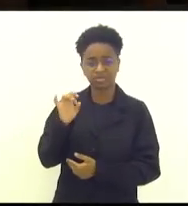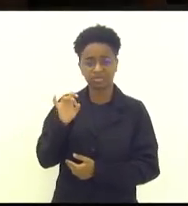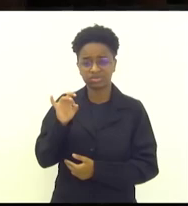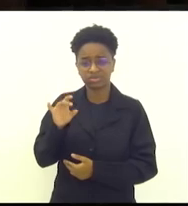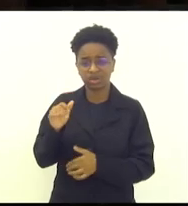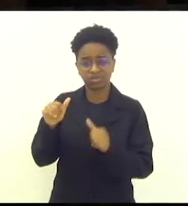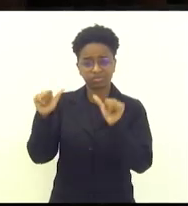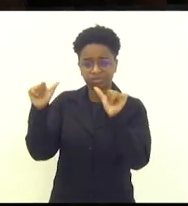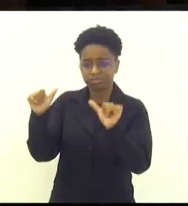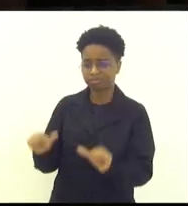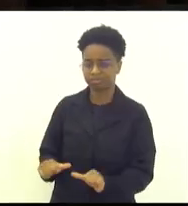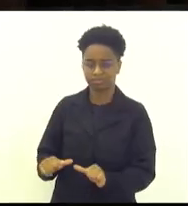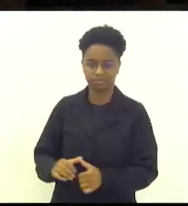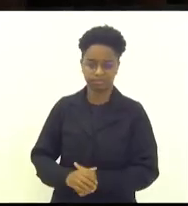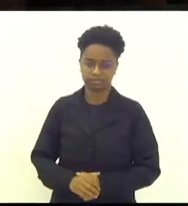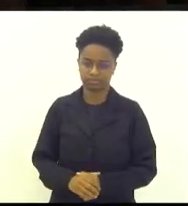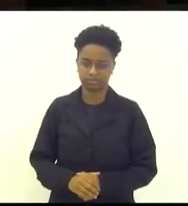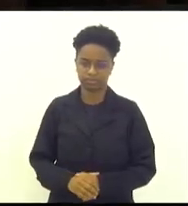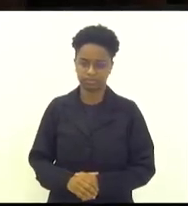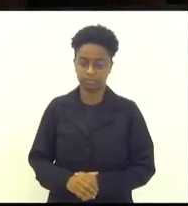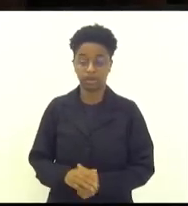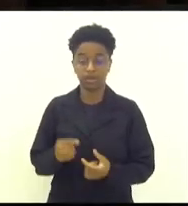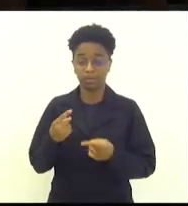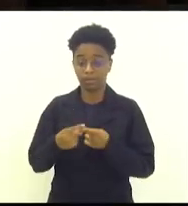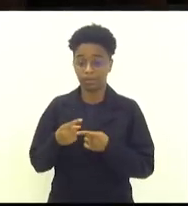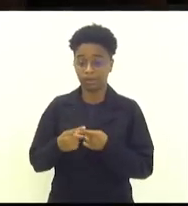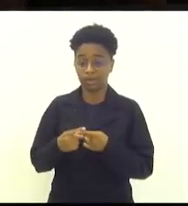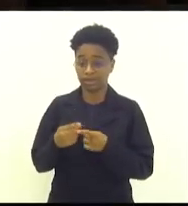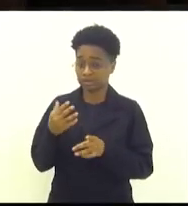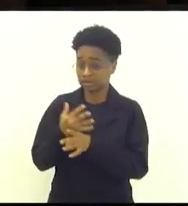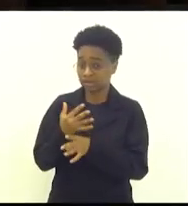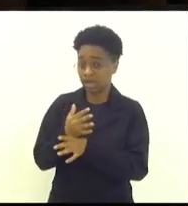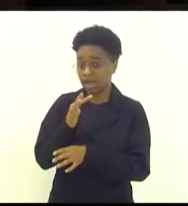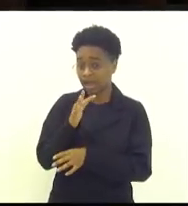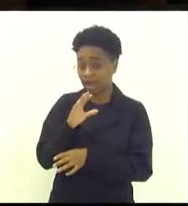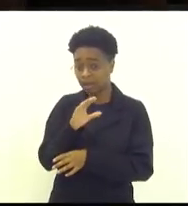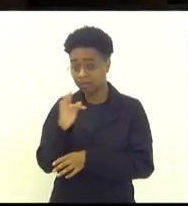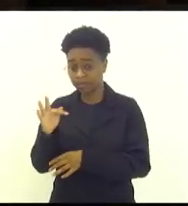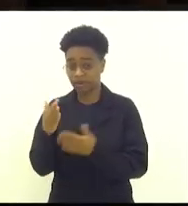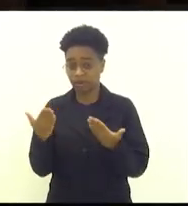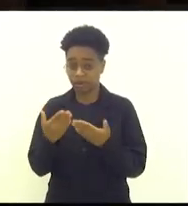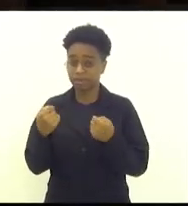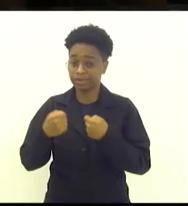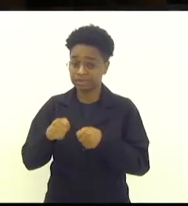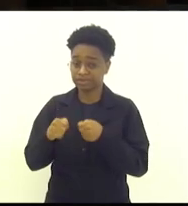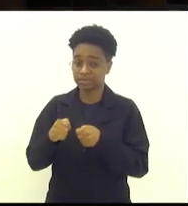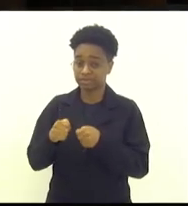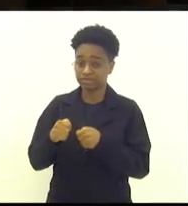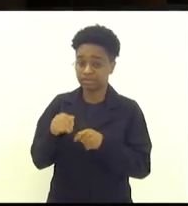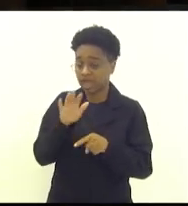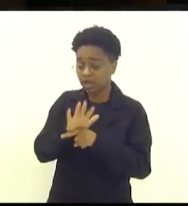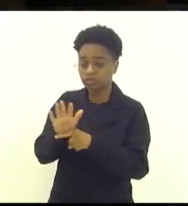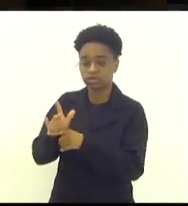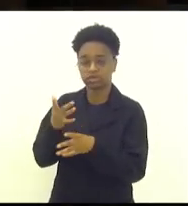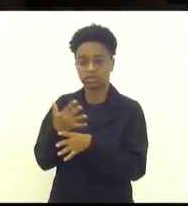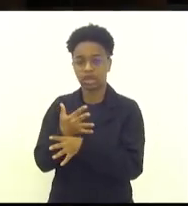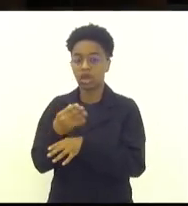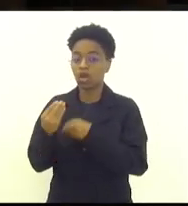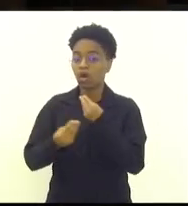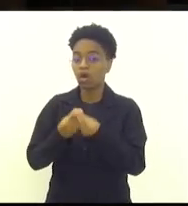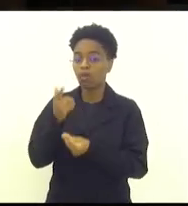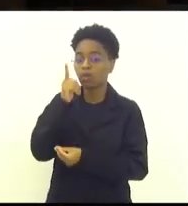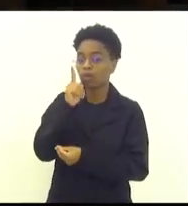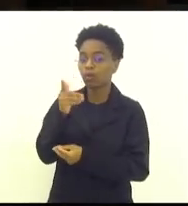para o fundo do poço. Cabo Frio chegou num ponto que a gente precisa resgatar a cidade. Como que eu consigo um